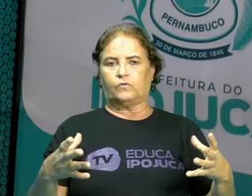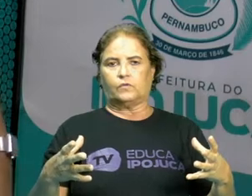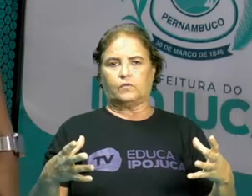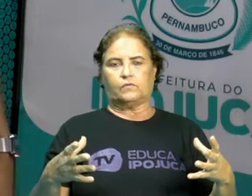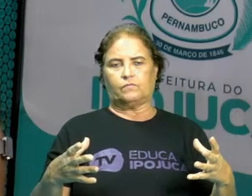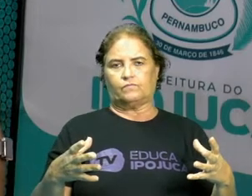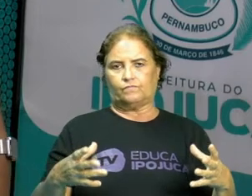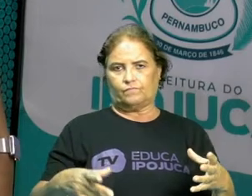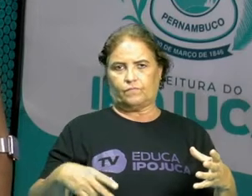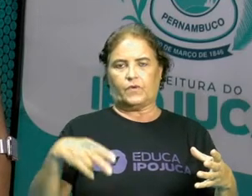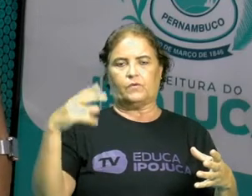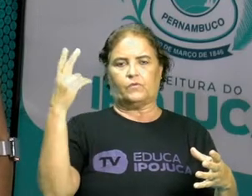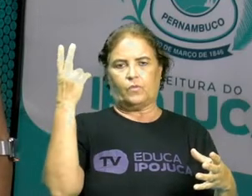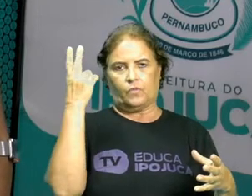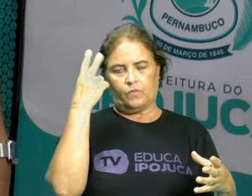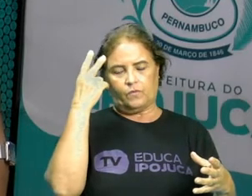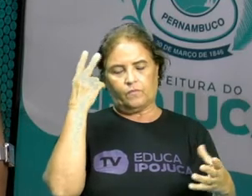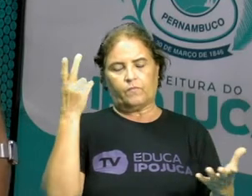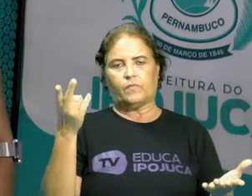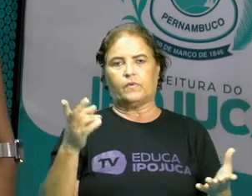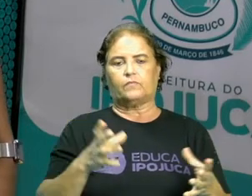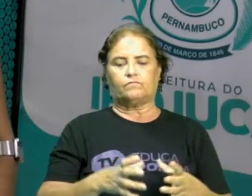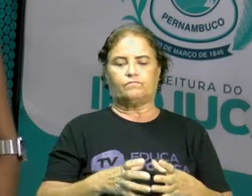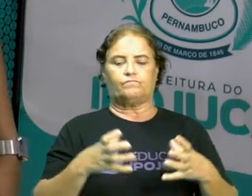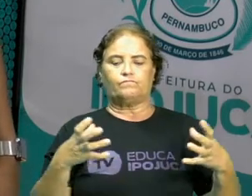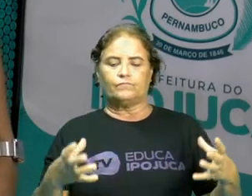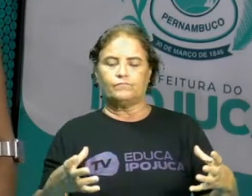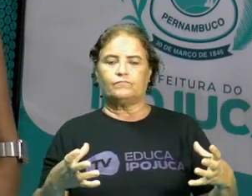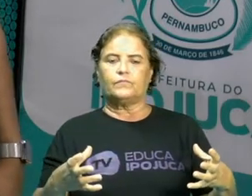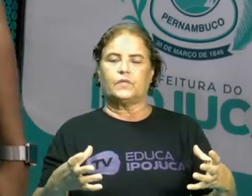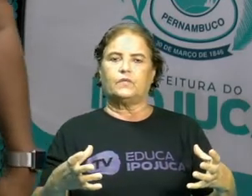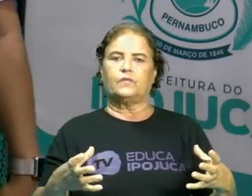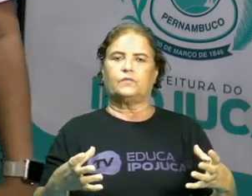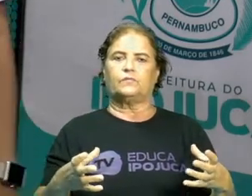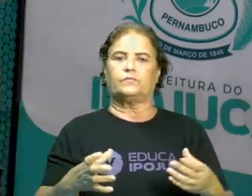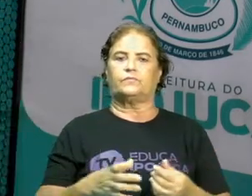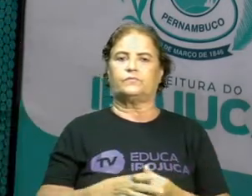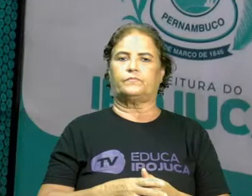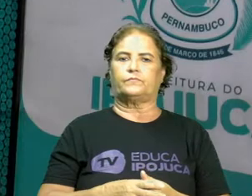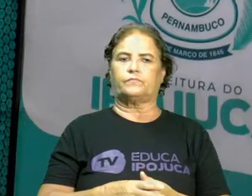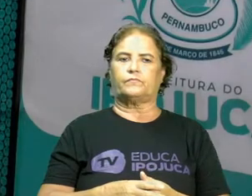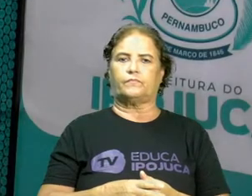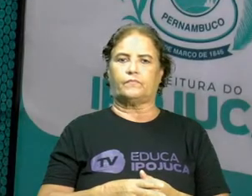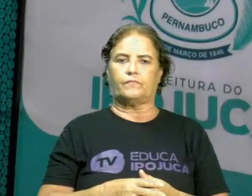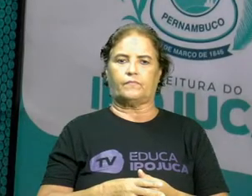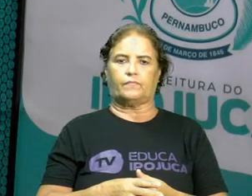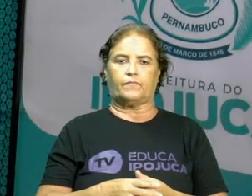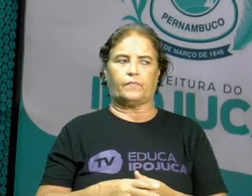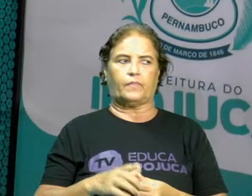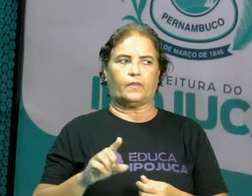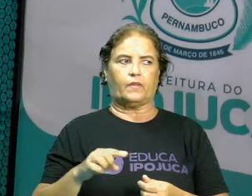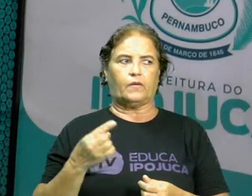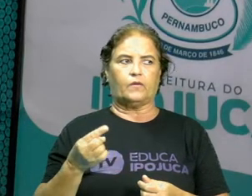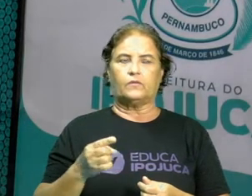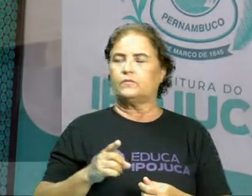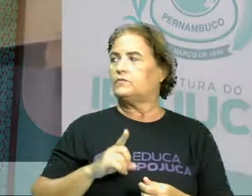ao seu tamanho, ao seu volume original. Outra é a